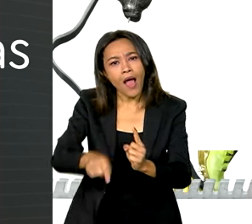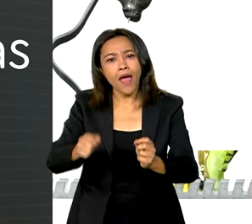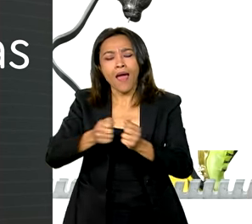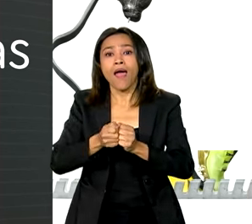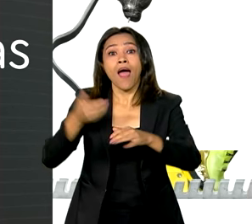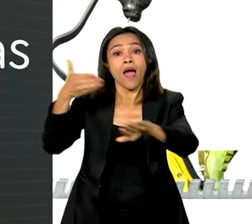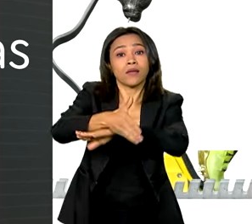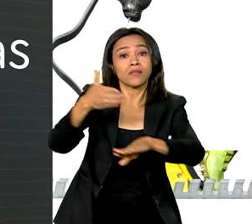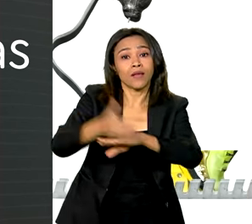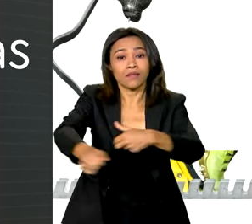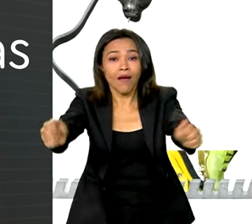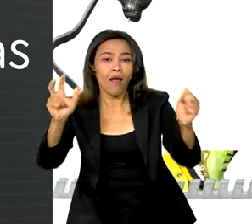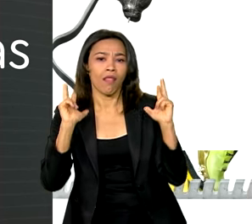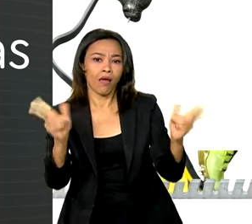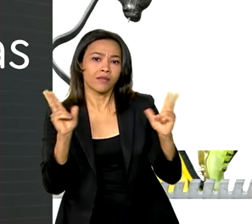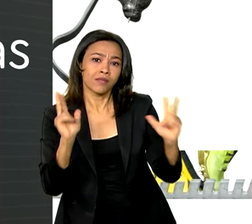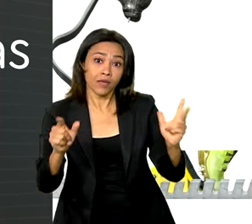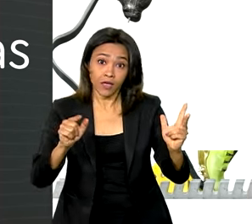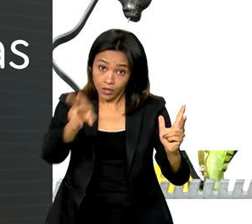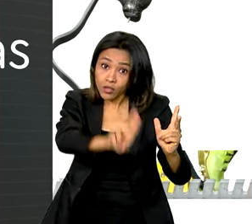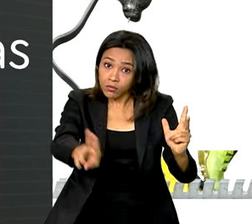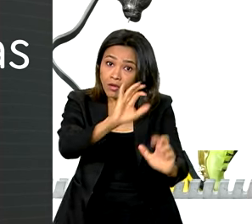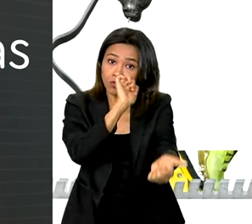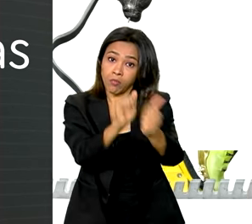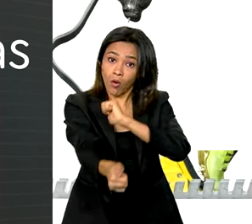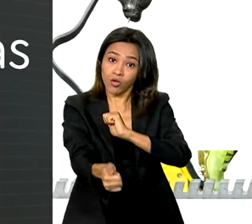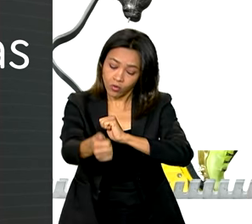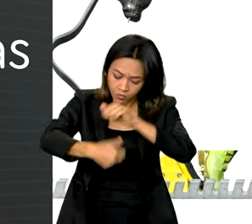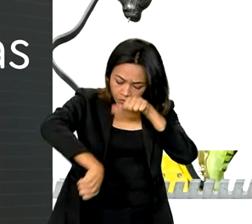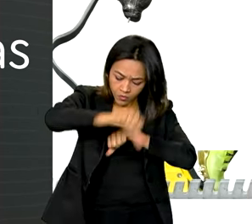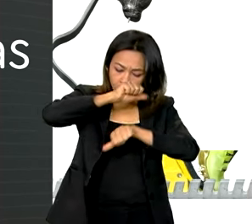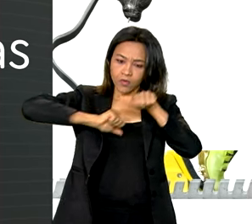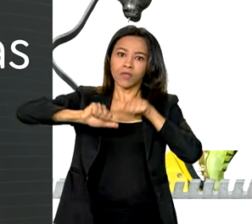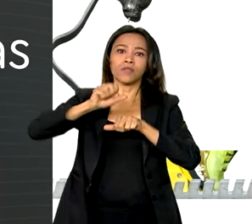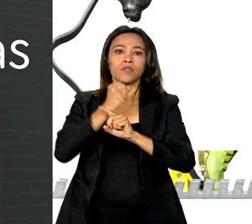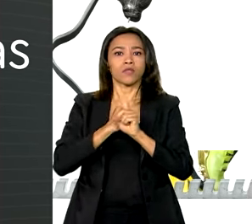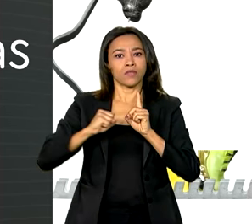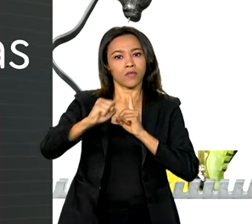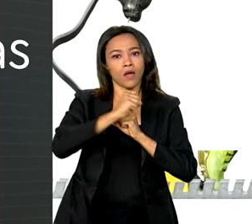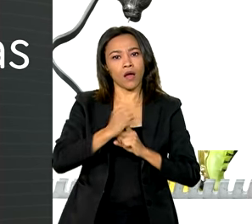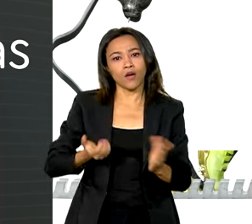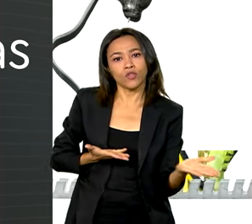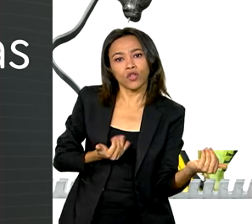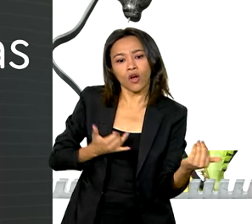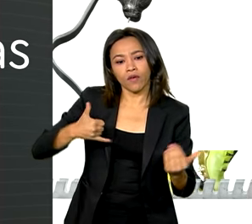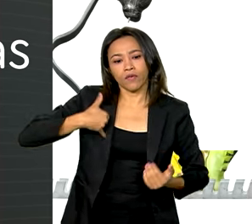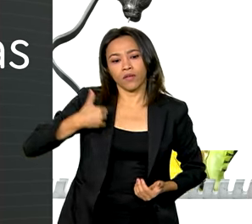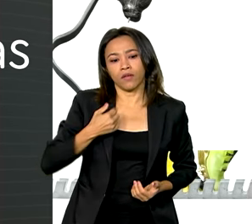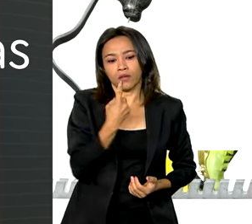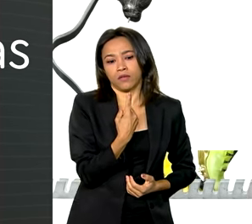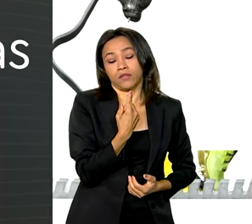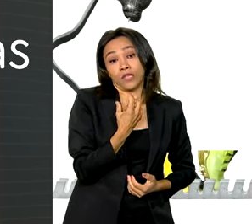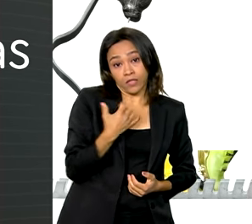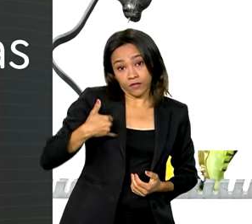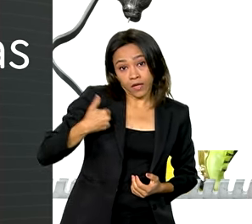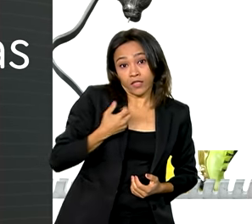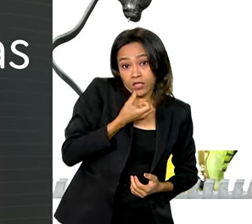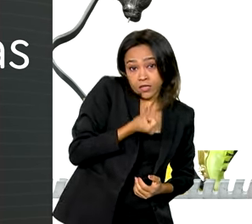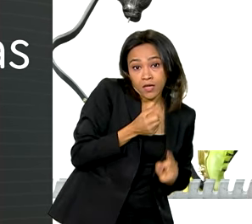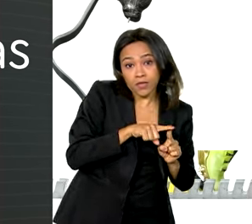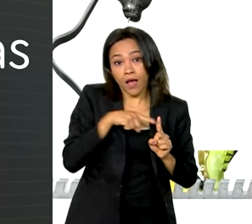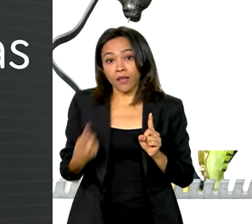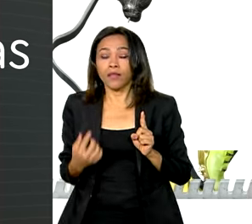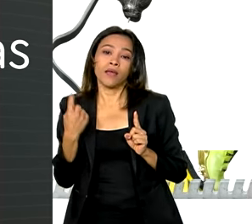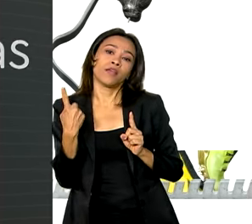o acesso ao lazer e usar o esporte como transformação social para jovens de 6 a 18 anos com diversas